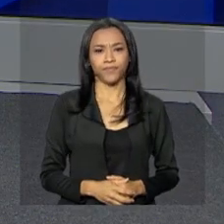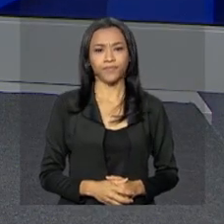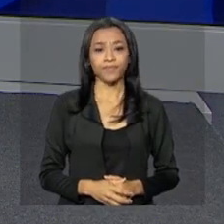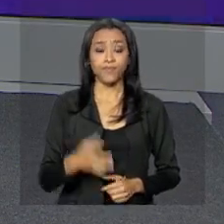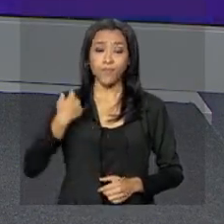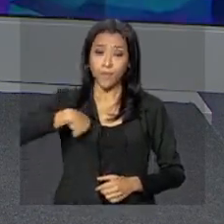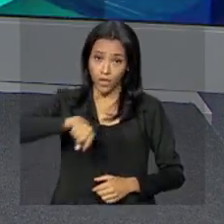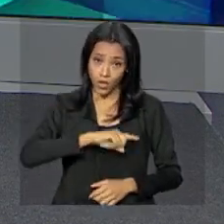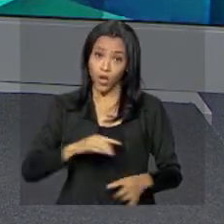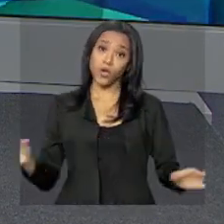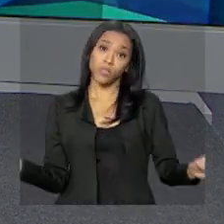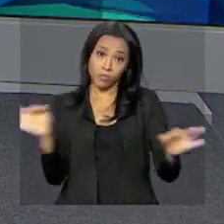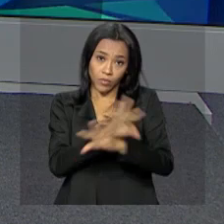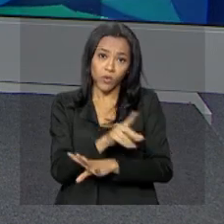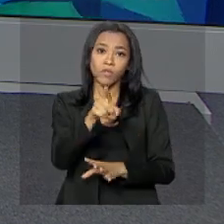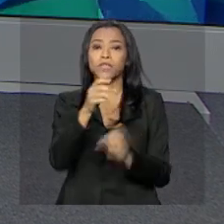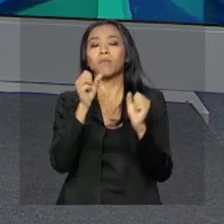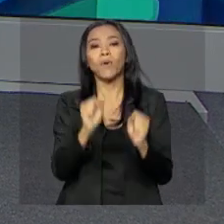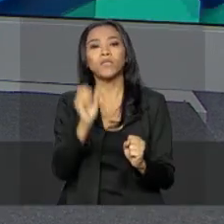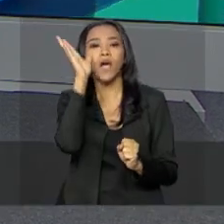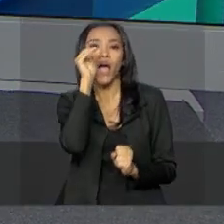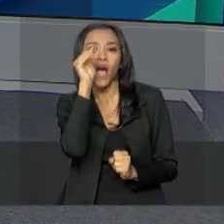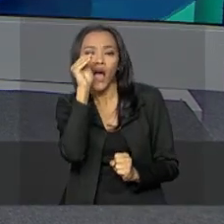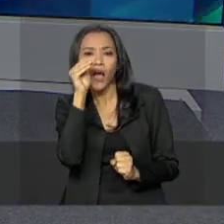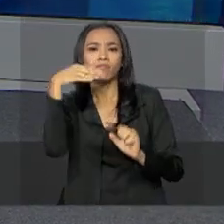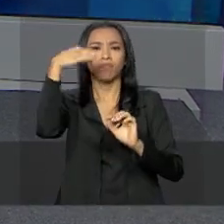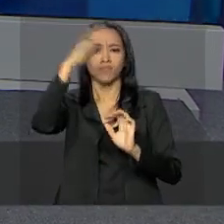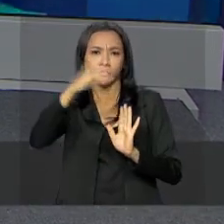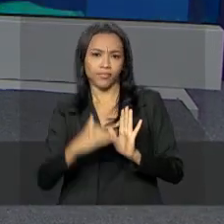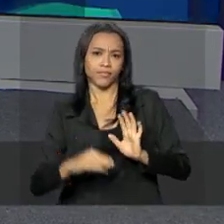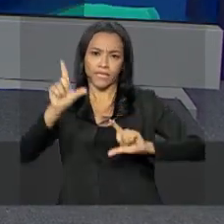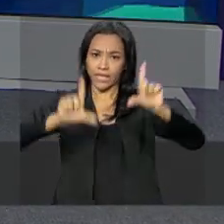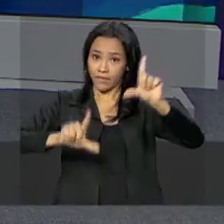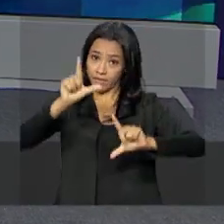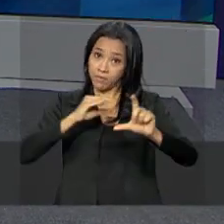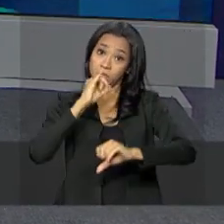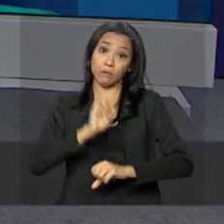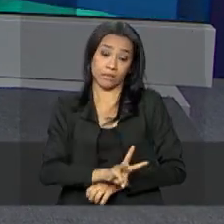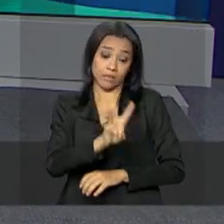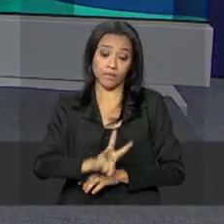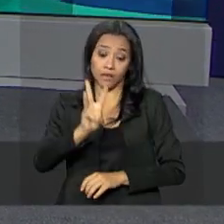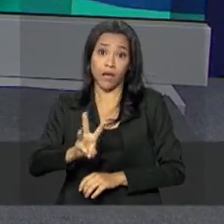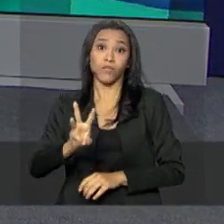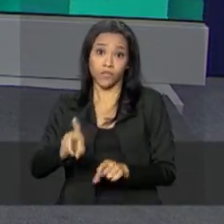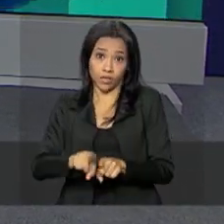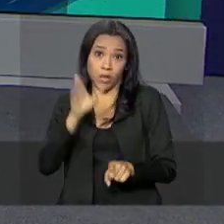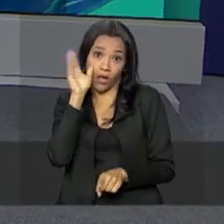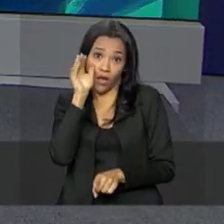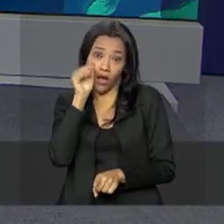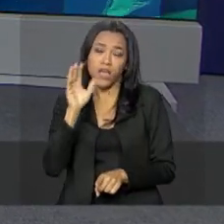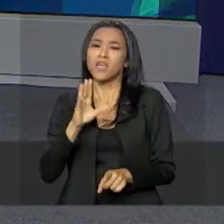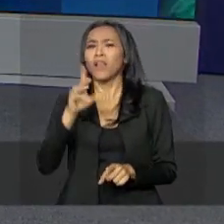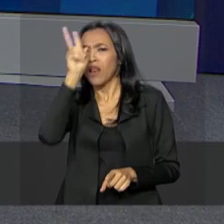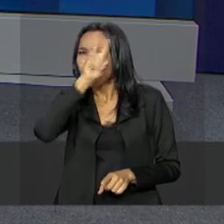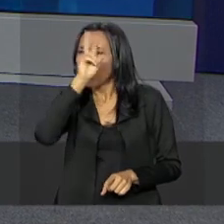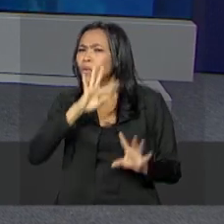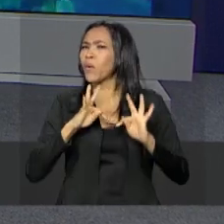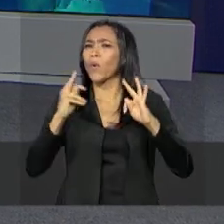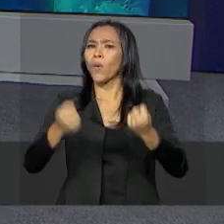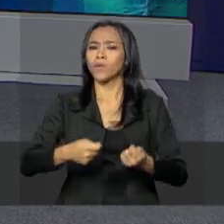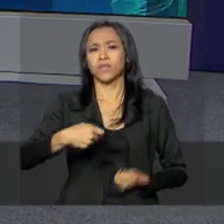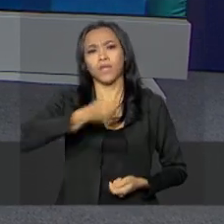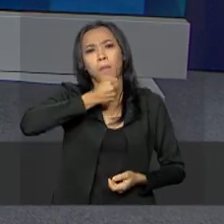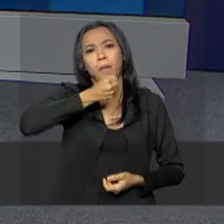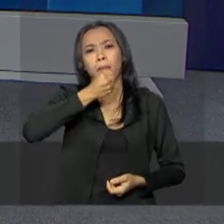A gente fica por aqui, você acompanha a nossa programação ao vivo pelo site da NBR. Lembrando que todas as reportagens estão também